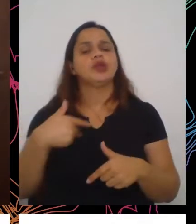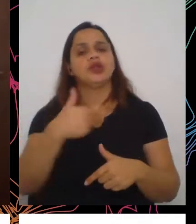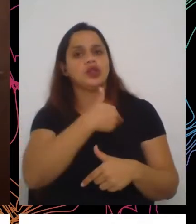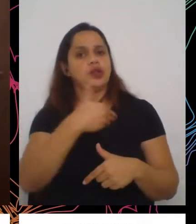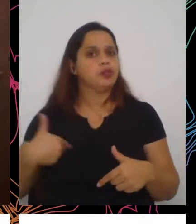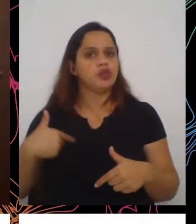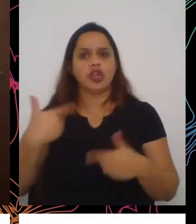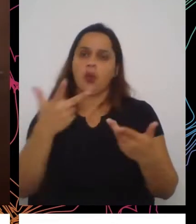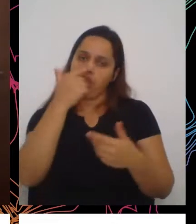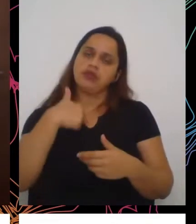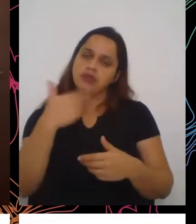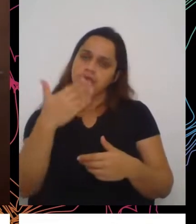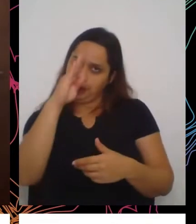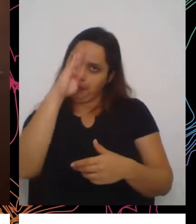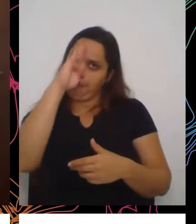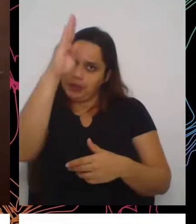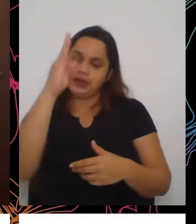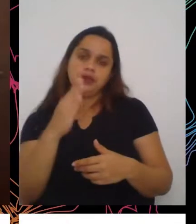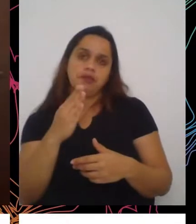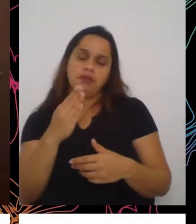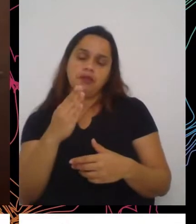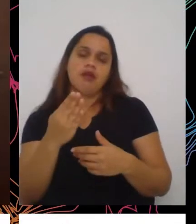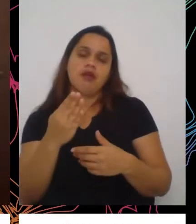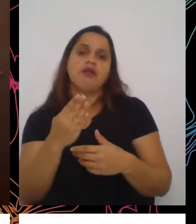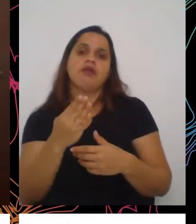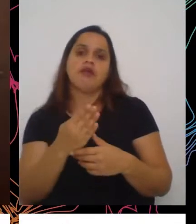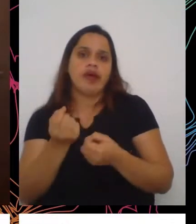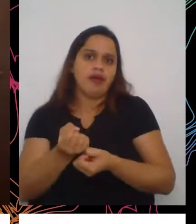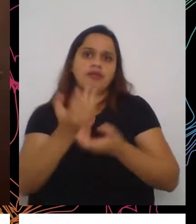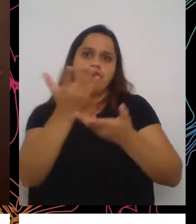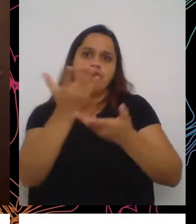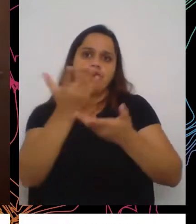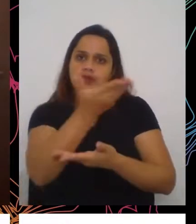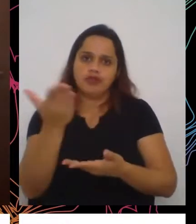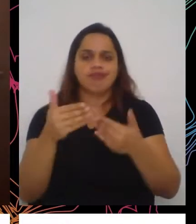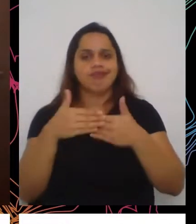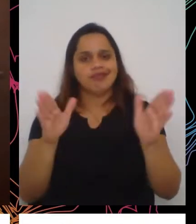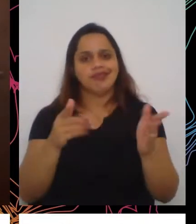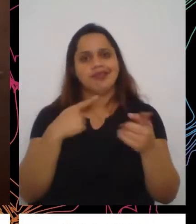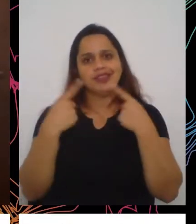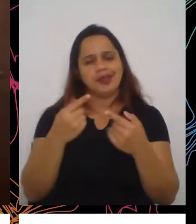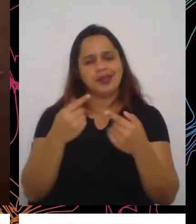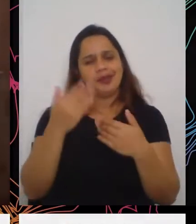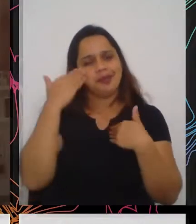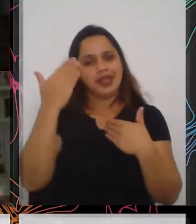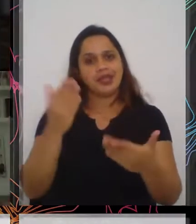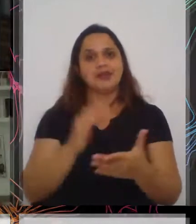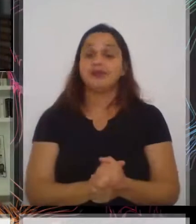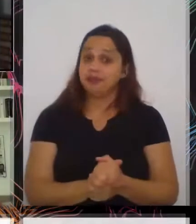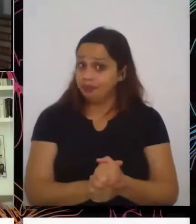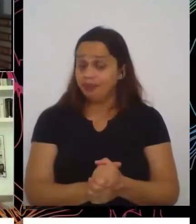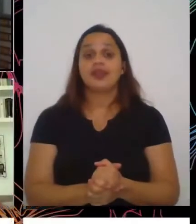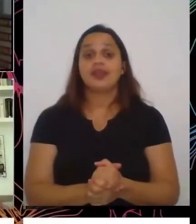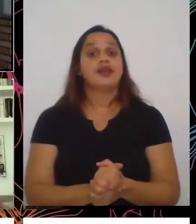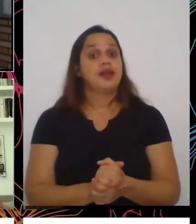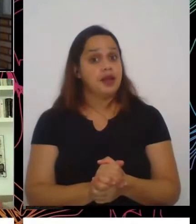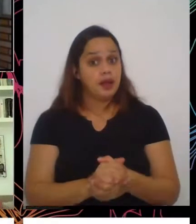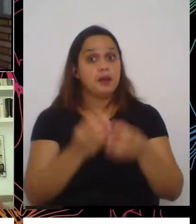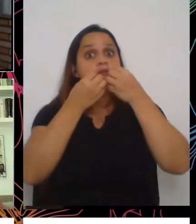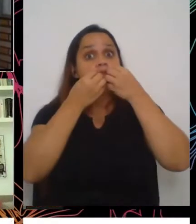aqui para abrir o nosso debate. Obrigado. Uma ótima contribuição,